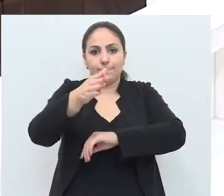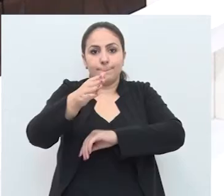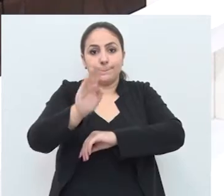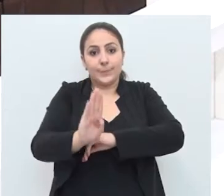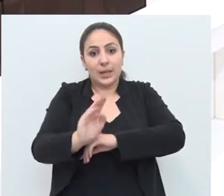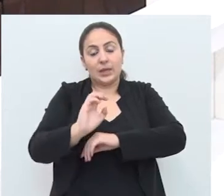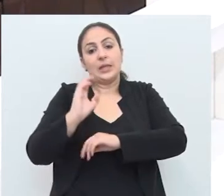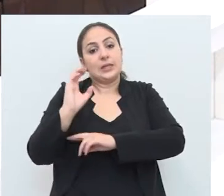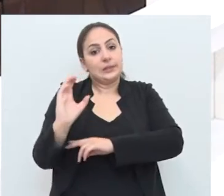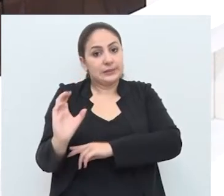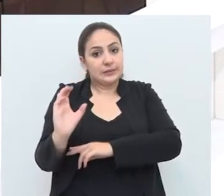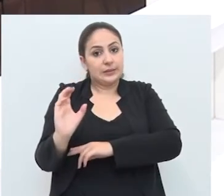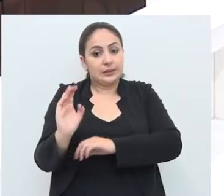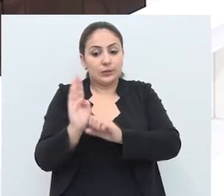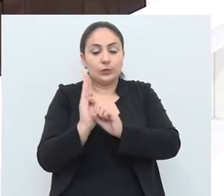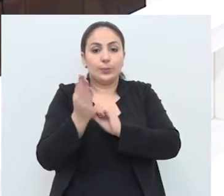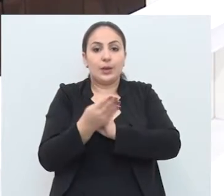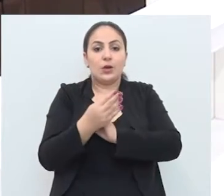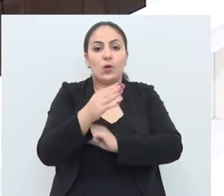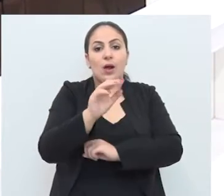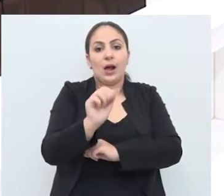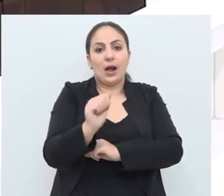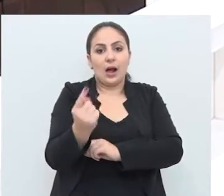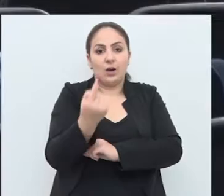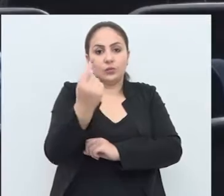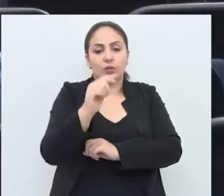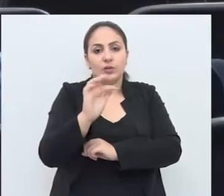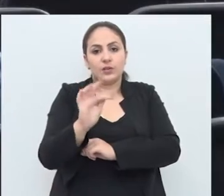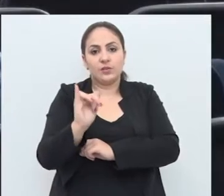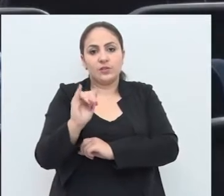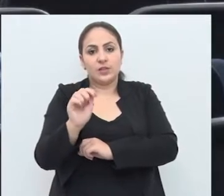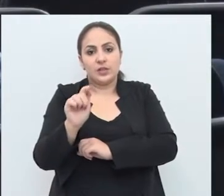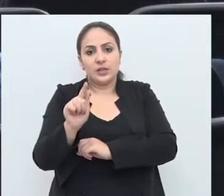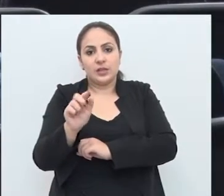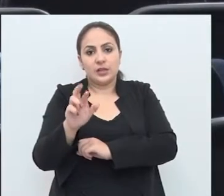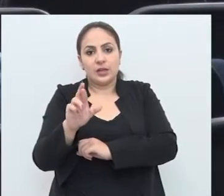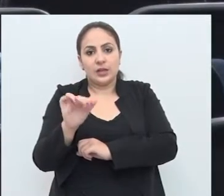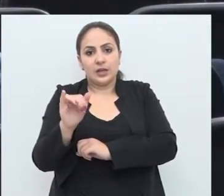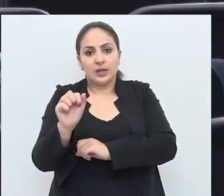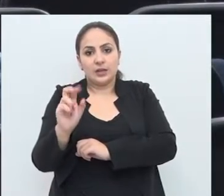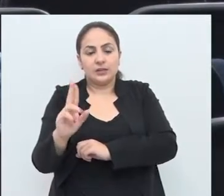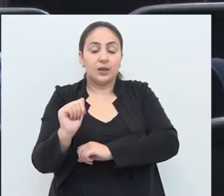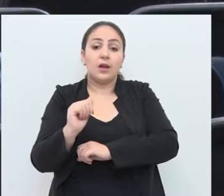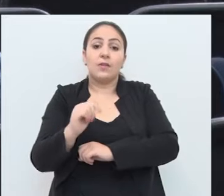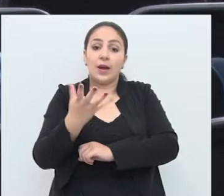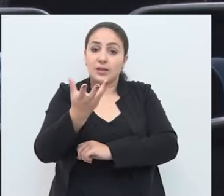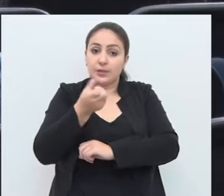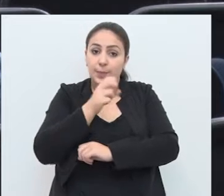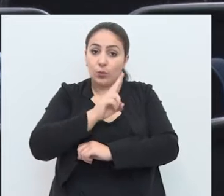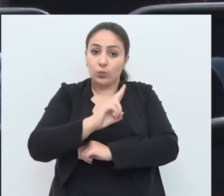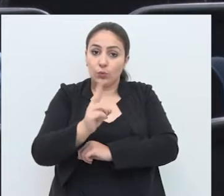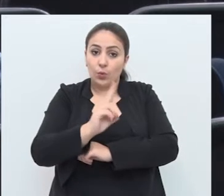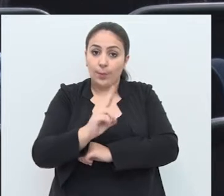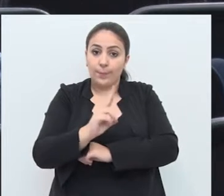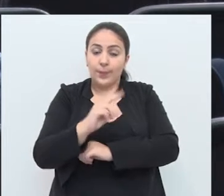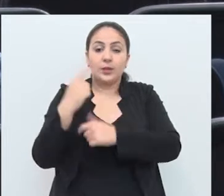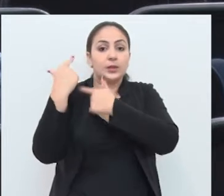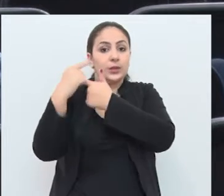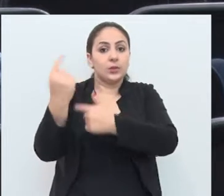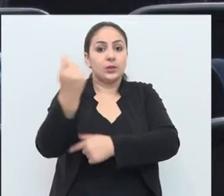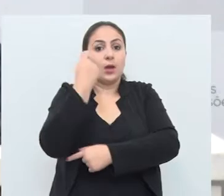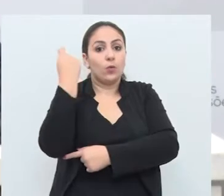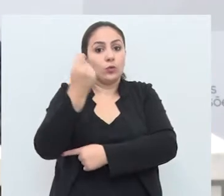B e C do loteamento Alto das Figueiras levarão o nome de tradicionalistas importantes para a